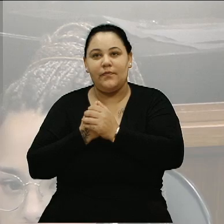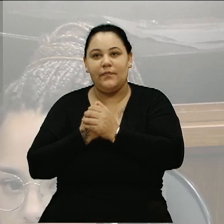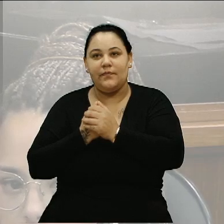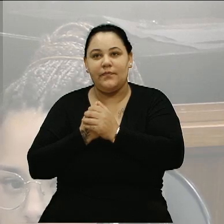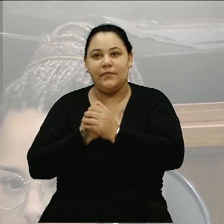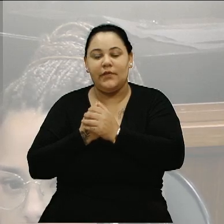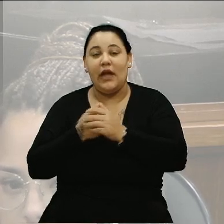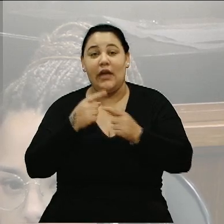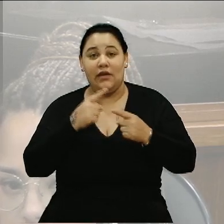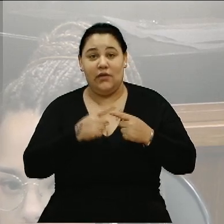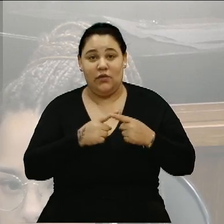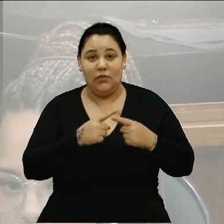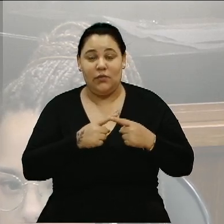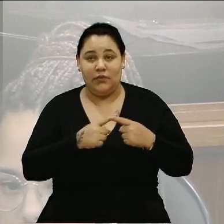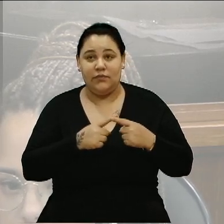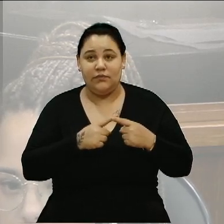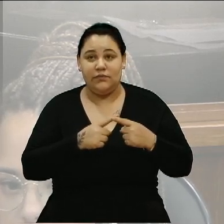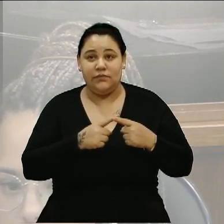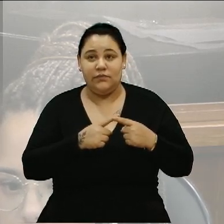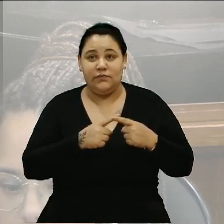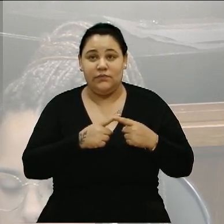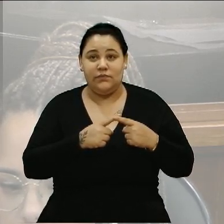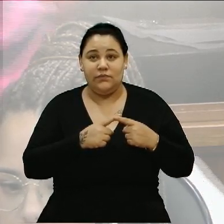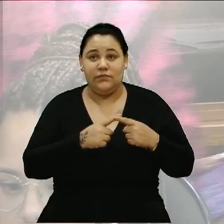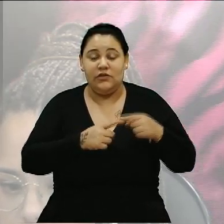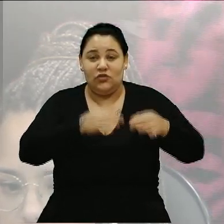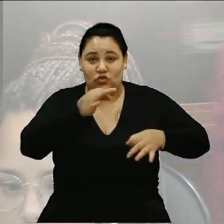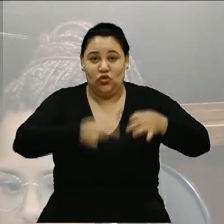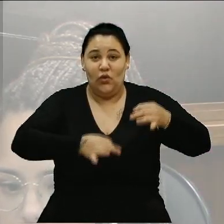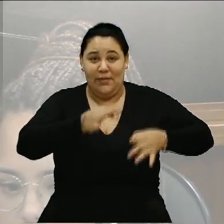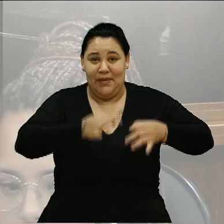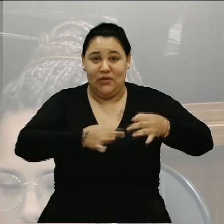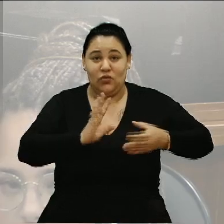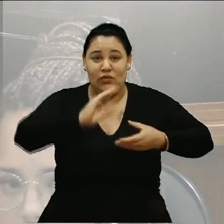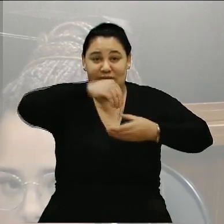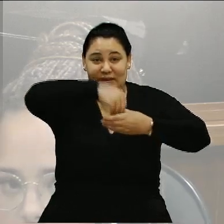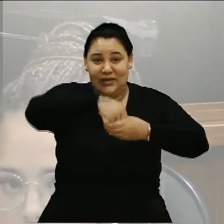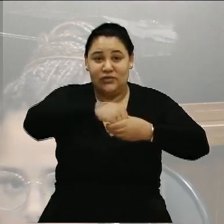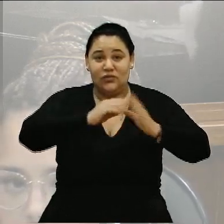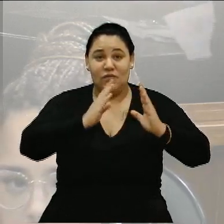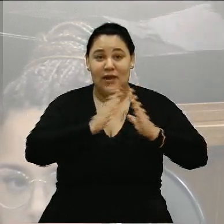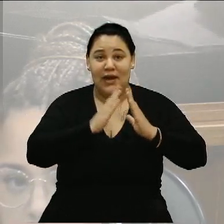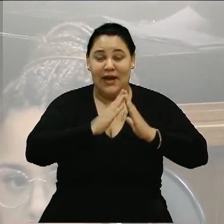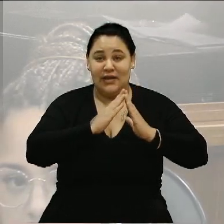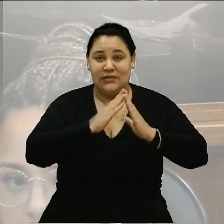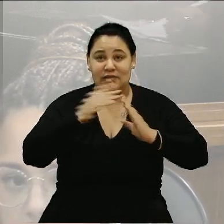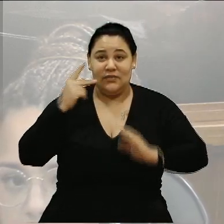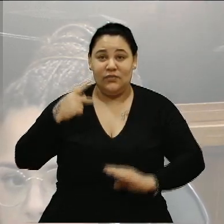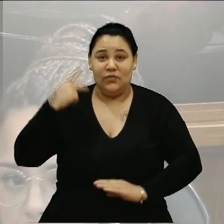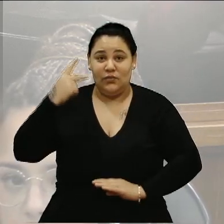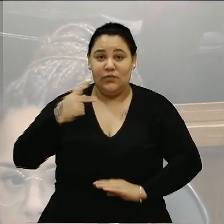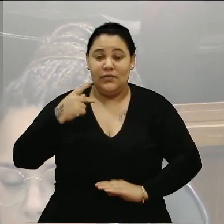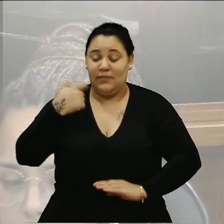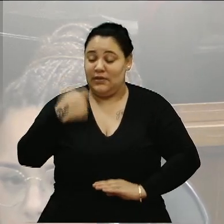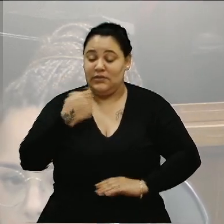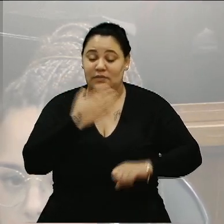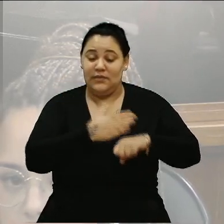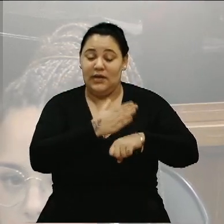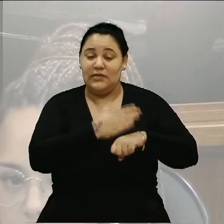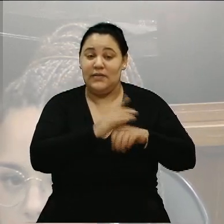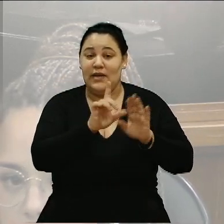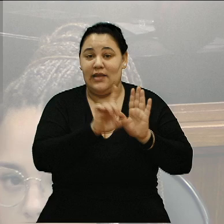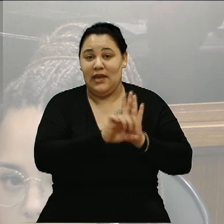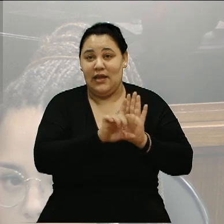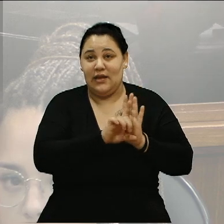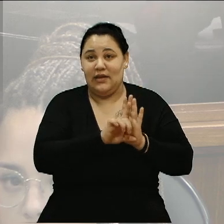julgar e de ser julgado numa casa política, ele precisa ser a legalidade. E não o